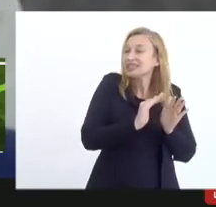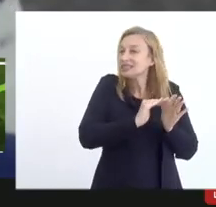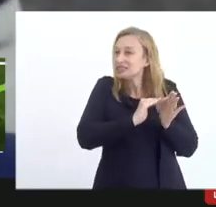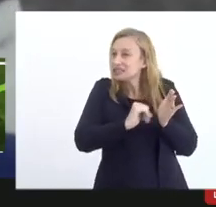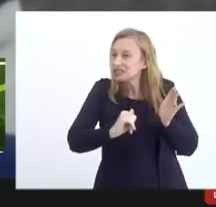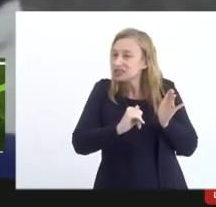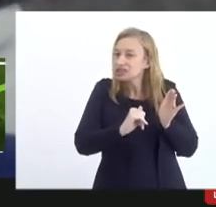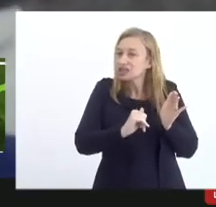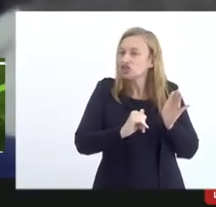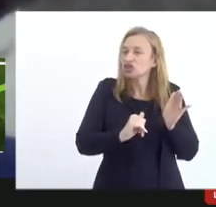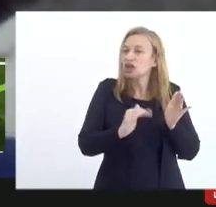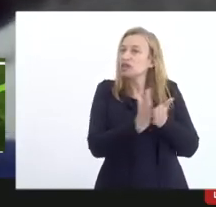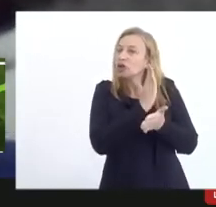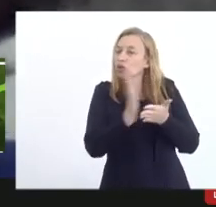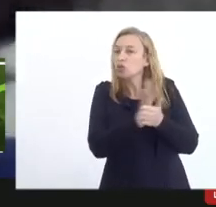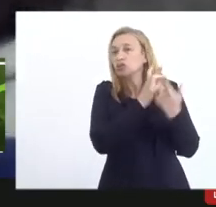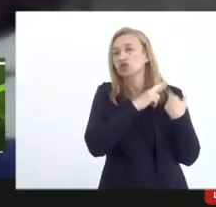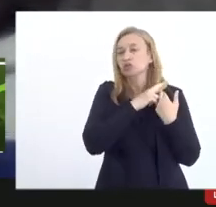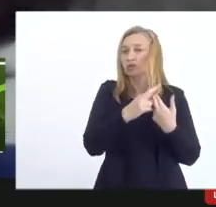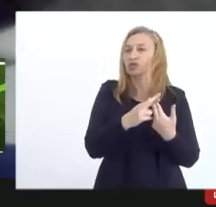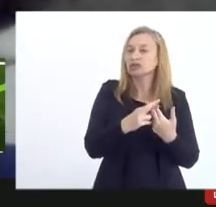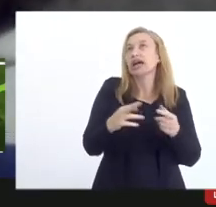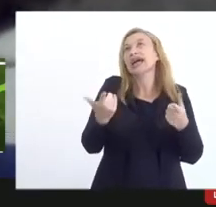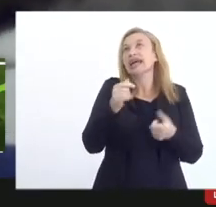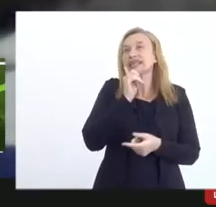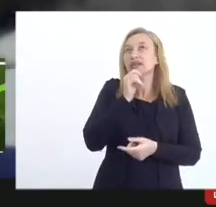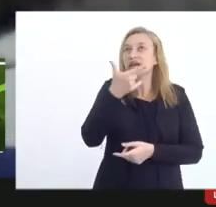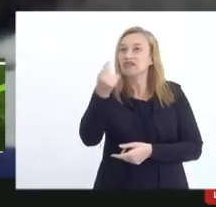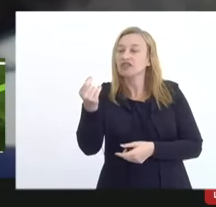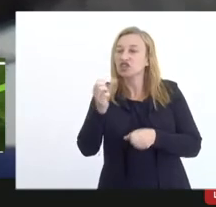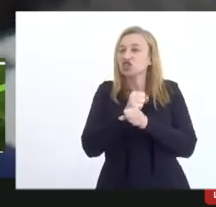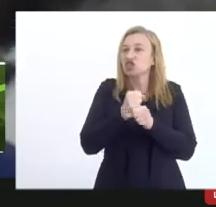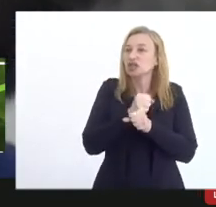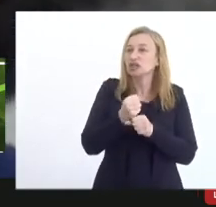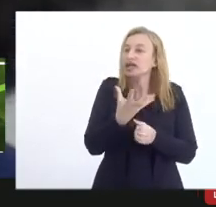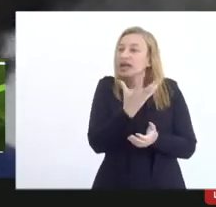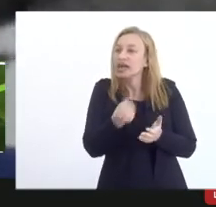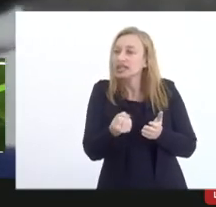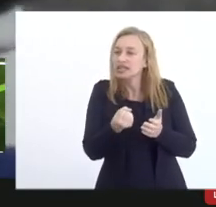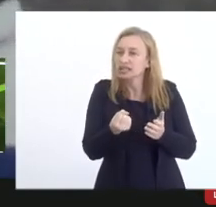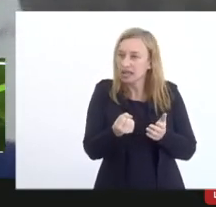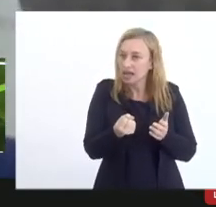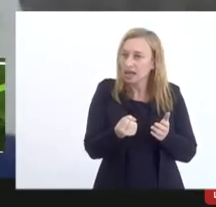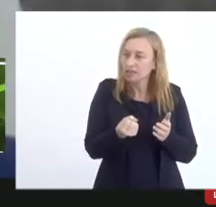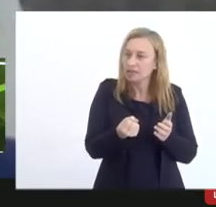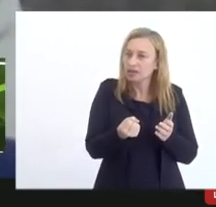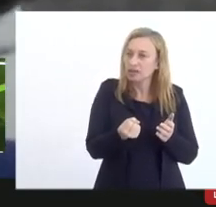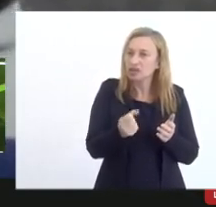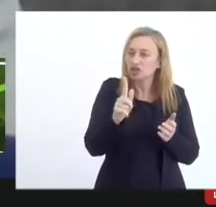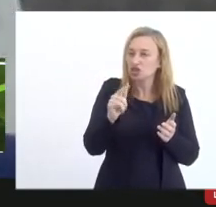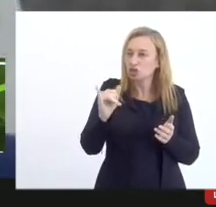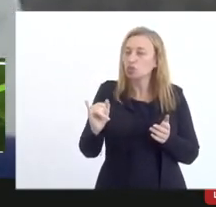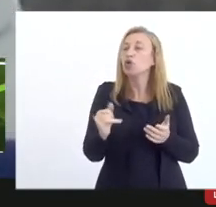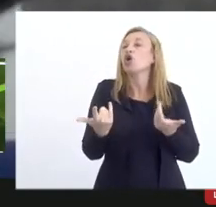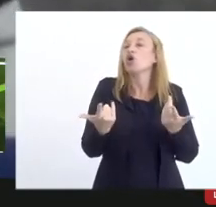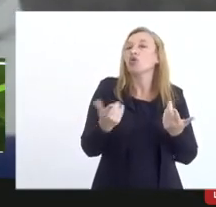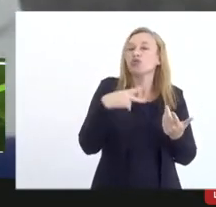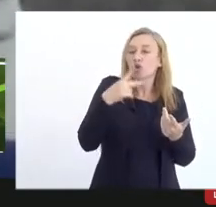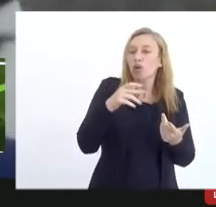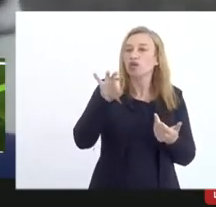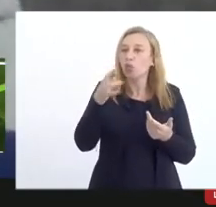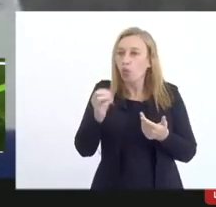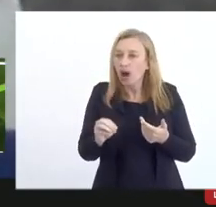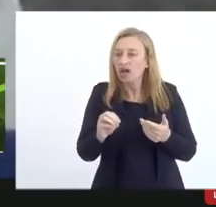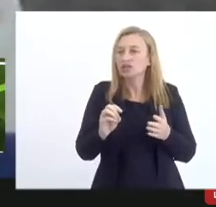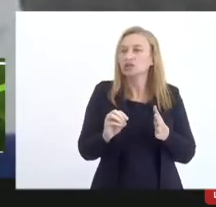algumas responsabilidades do tipo daqui a 20 anos de repente ele recebe lá uma GRU como disse o Eduardo ou o Dard